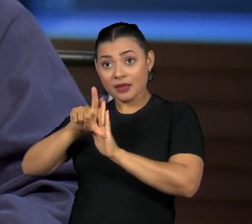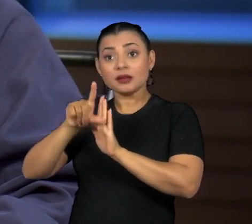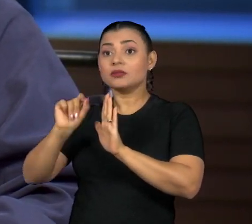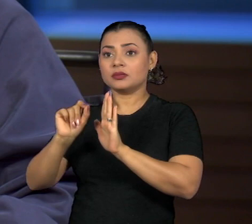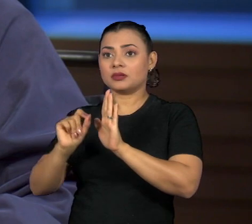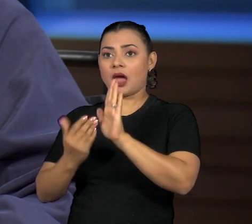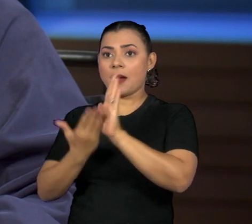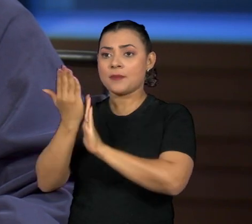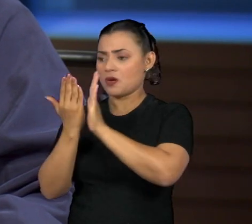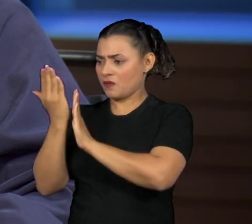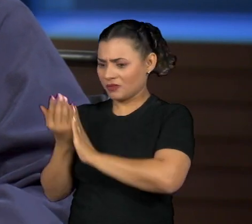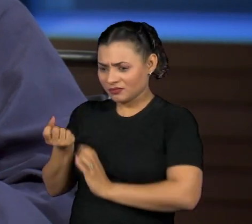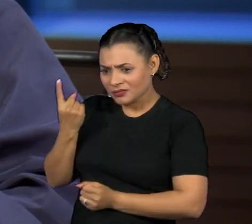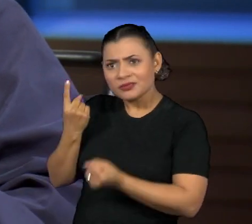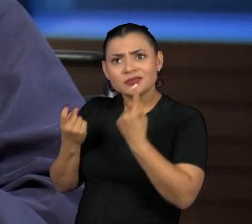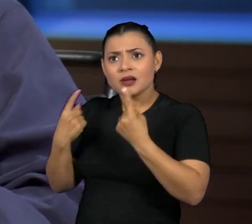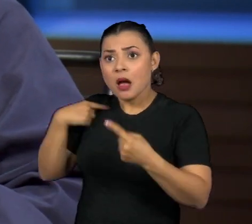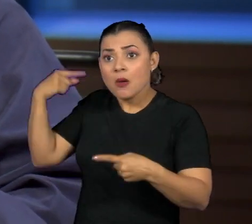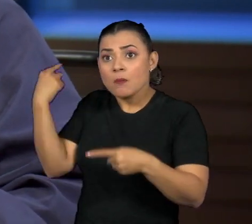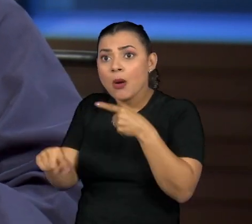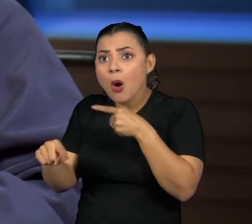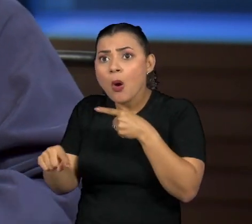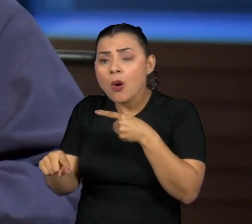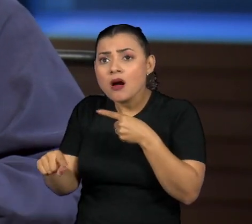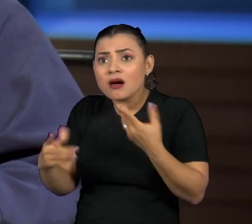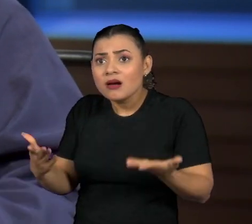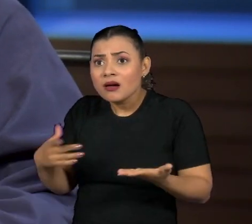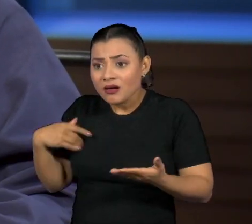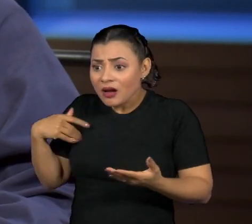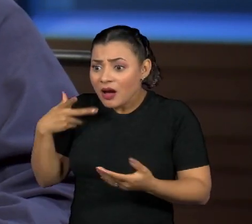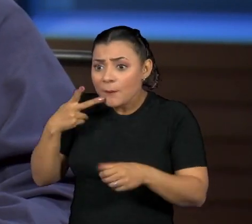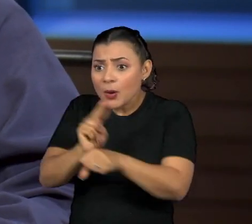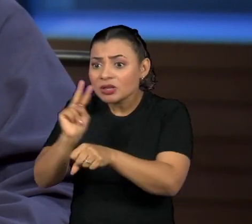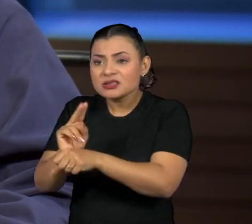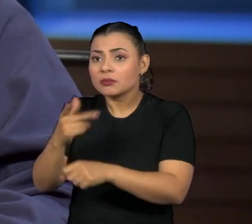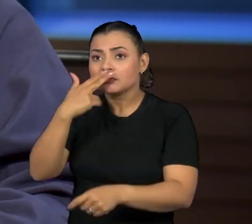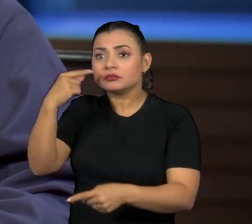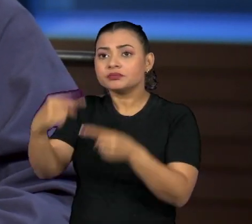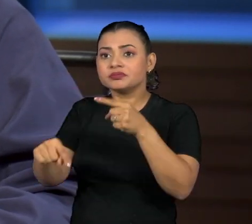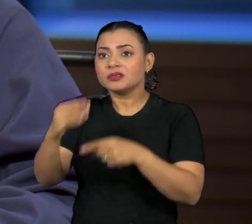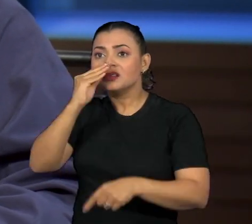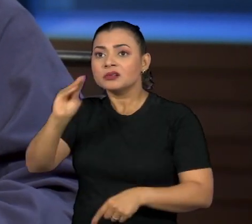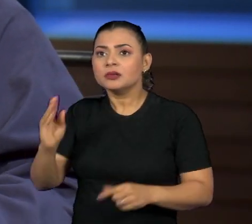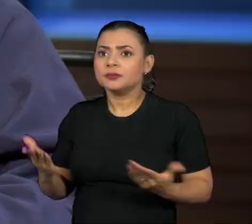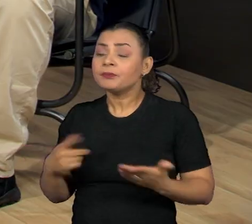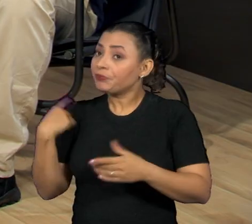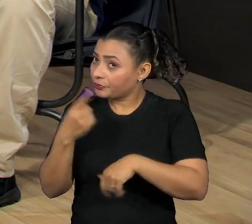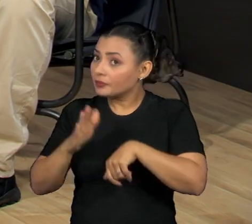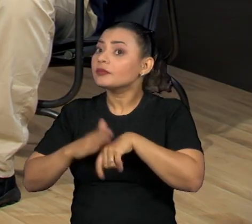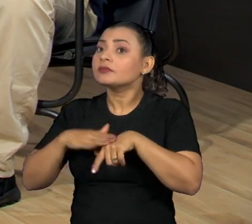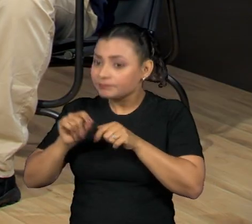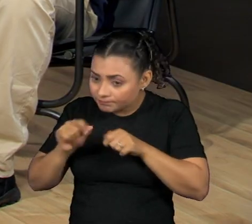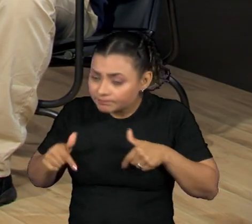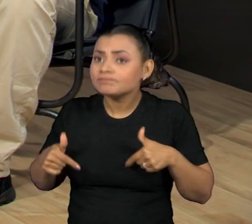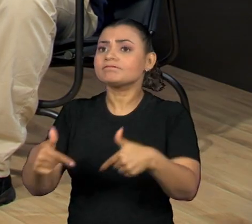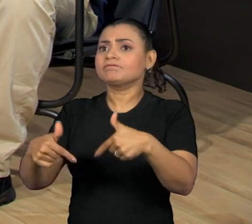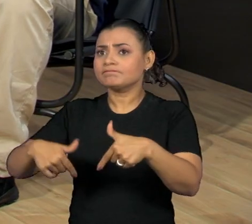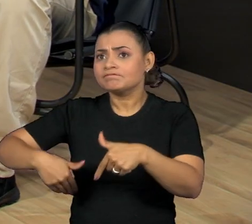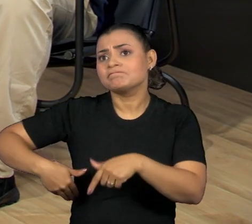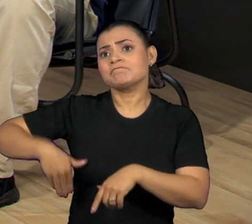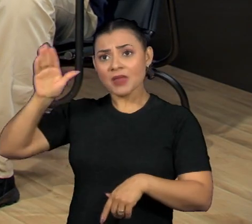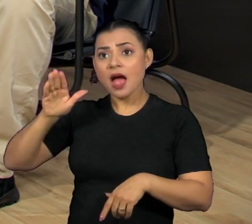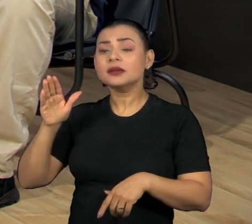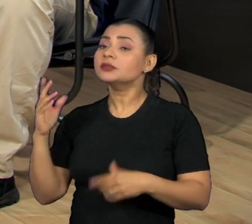que vão justamente contra aquilo tudo que está sendo dito lá fora. Então, gente precisa colocar mais a situação